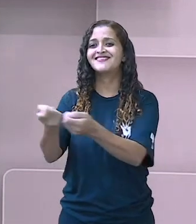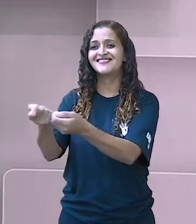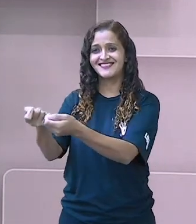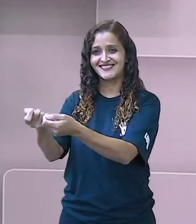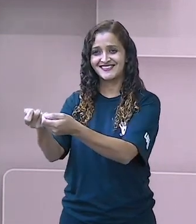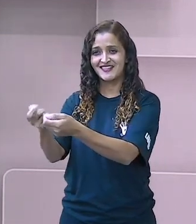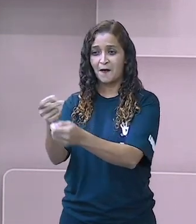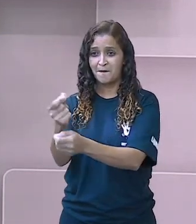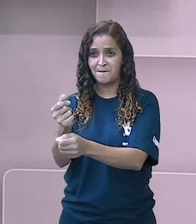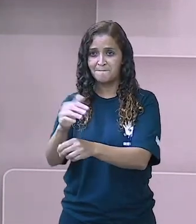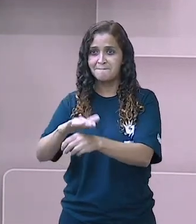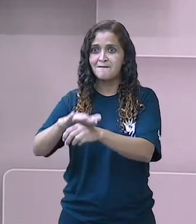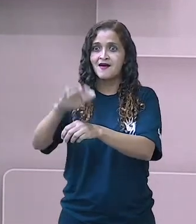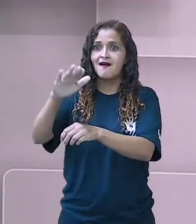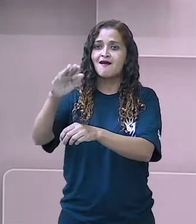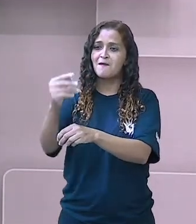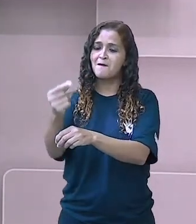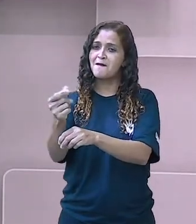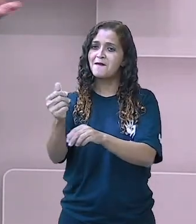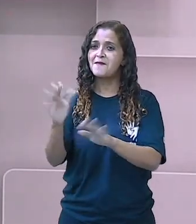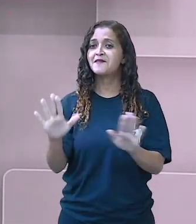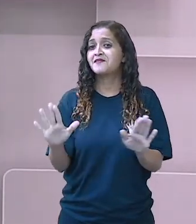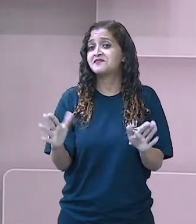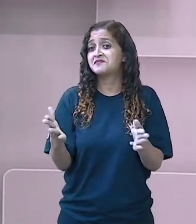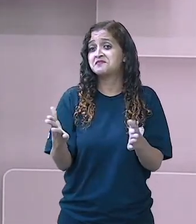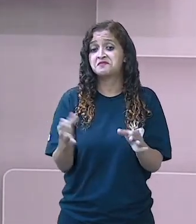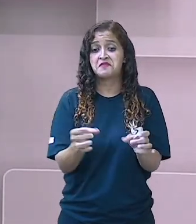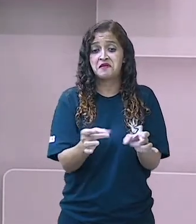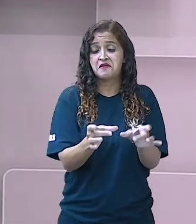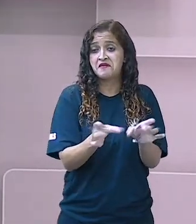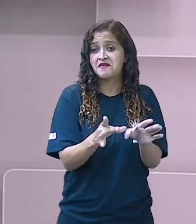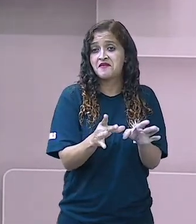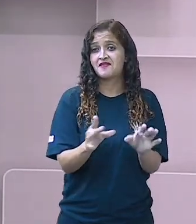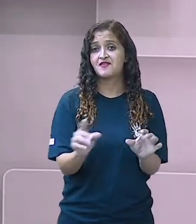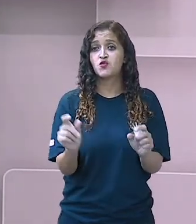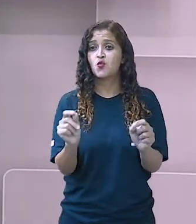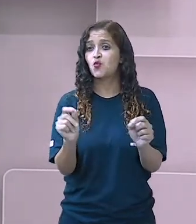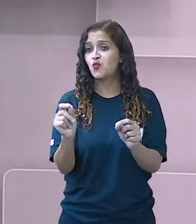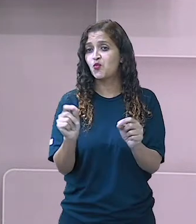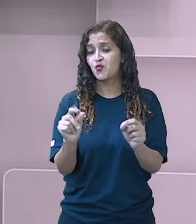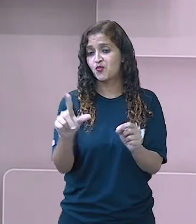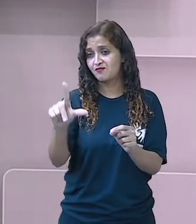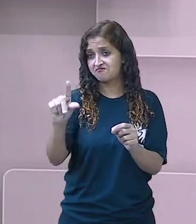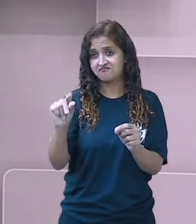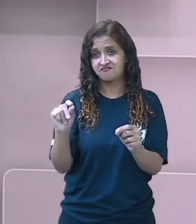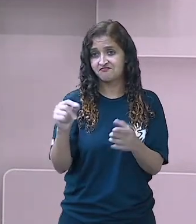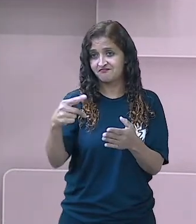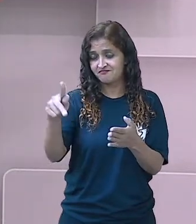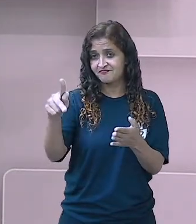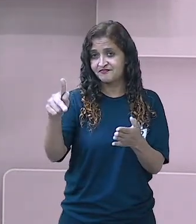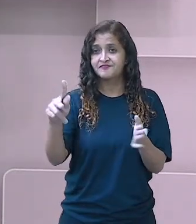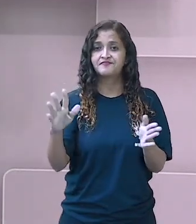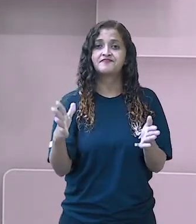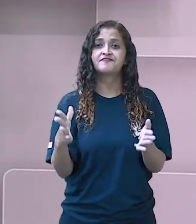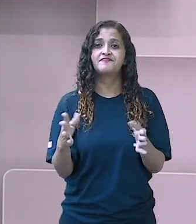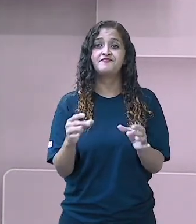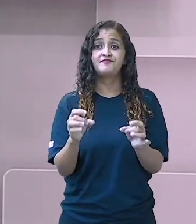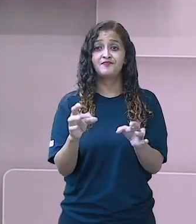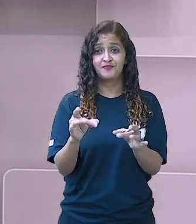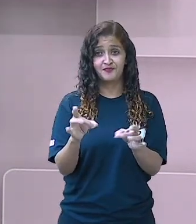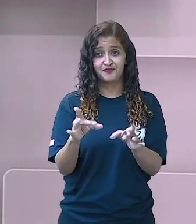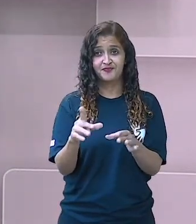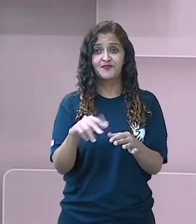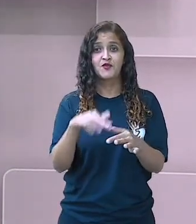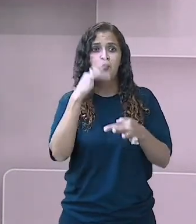leilão? Você pode fazer um leilão de tudo o que você quiser dispor, o que você quiser vender. No caso aqui, leilão de